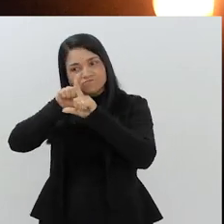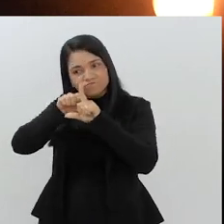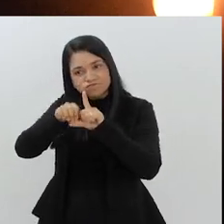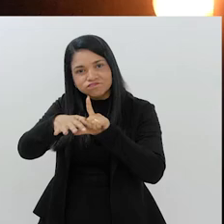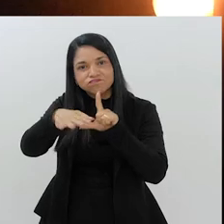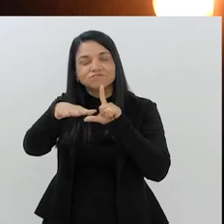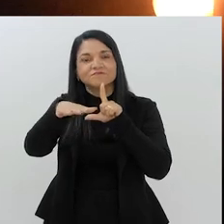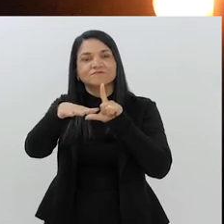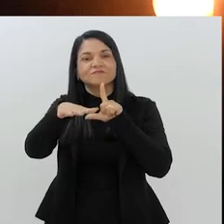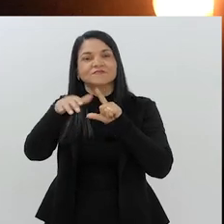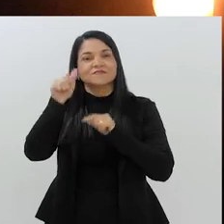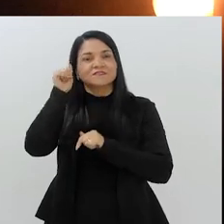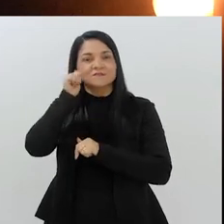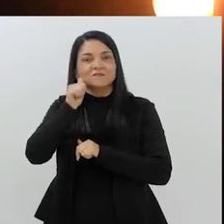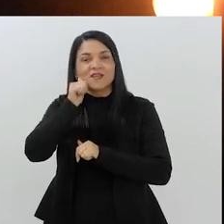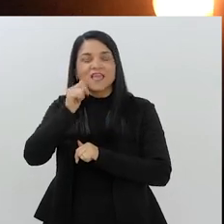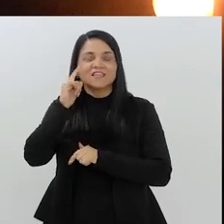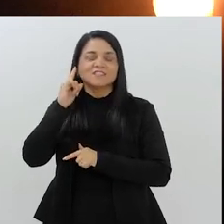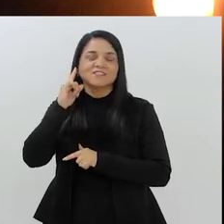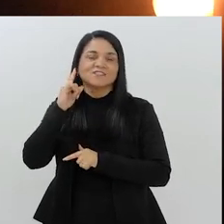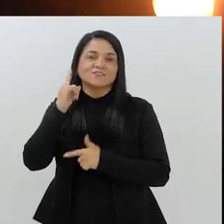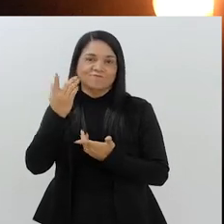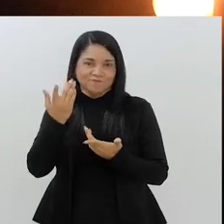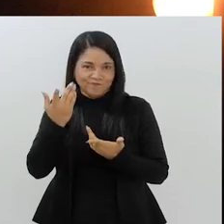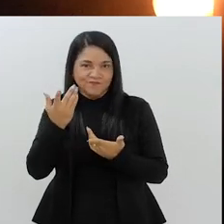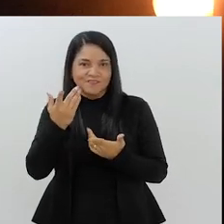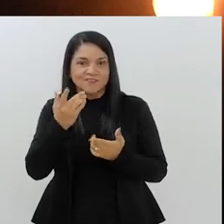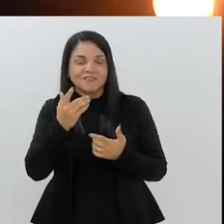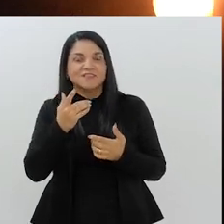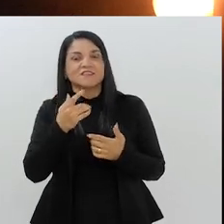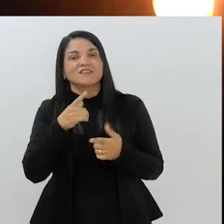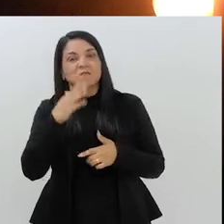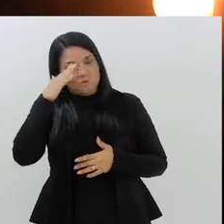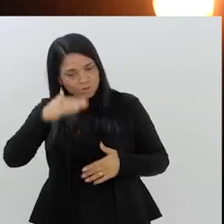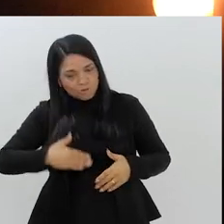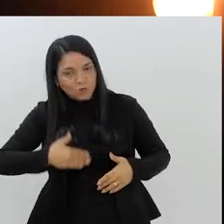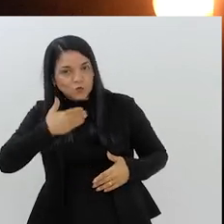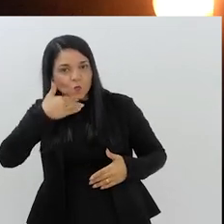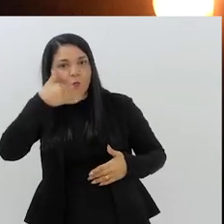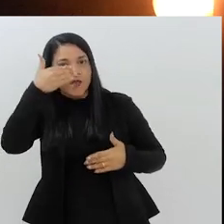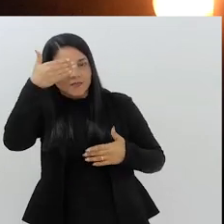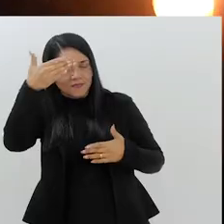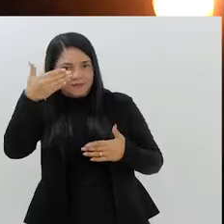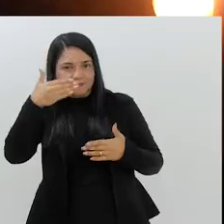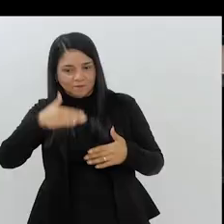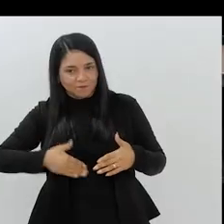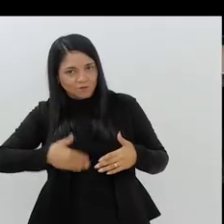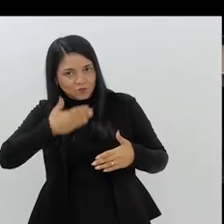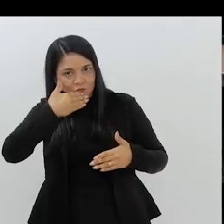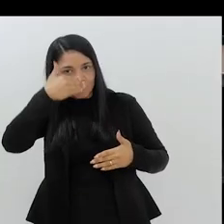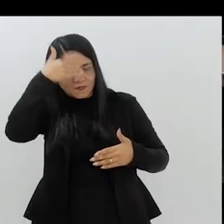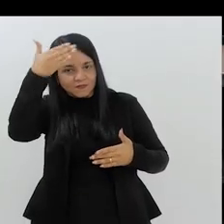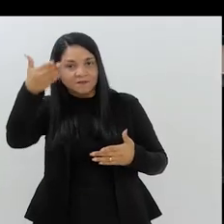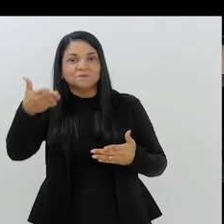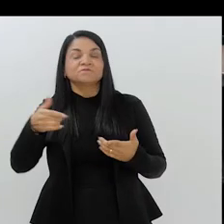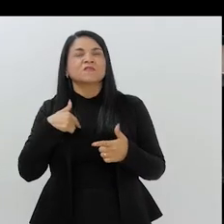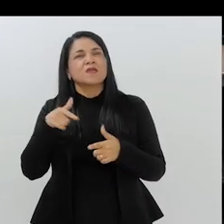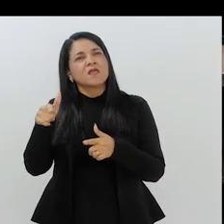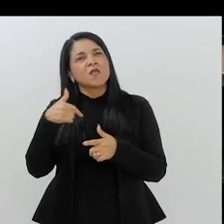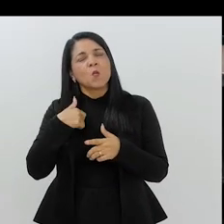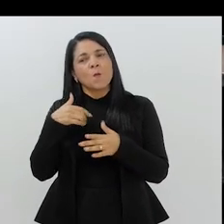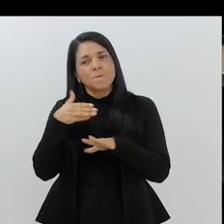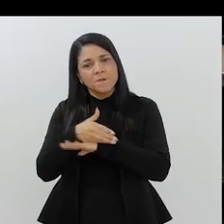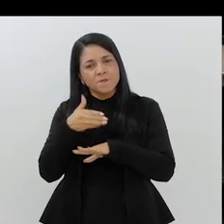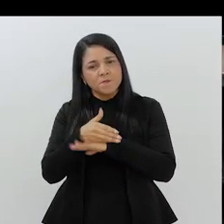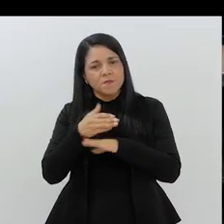Influenciadoras, inclusive. nós temos várias influenciadoras muçulmanas que estão fazendo bastante sucesso nas redes. Você sabe que eu